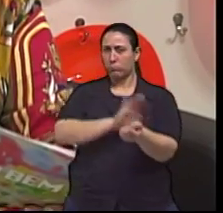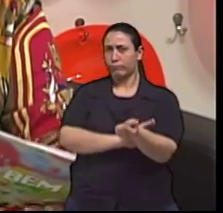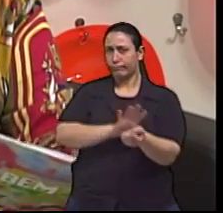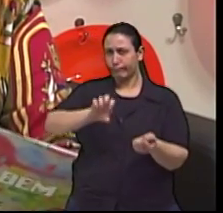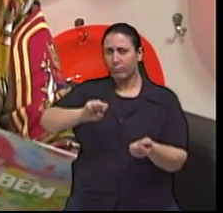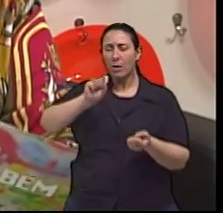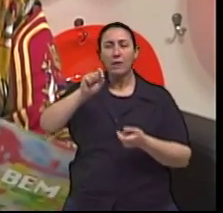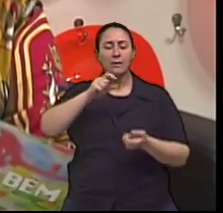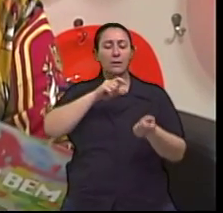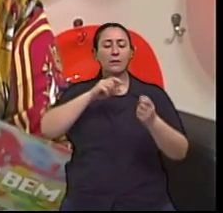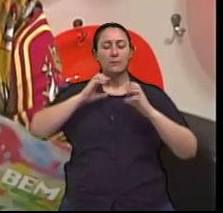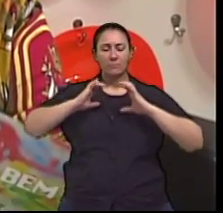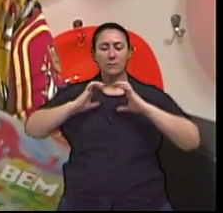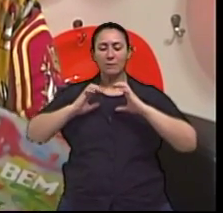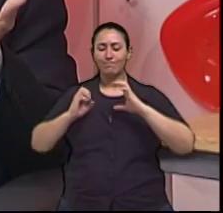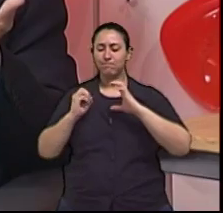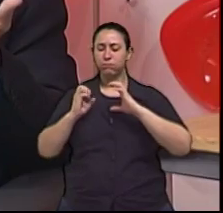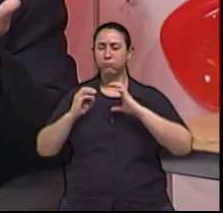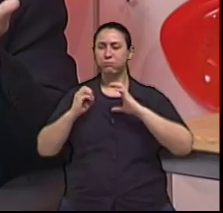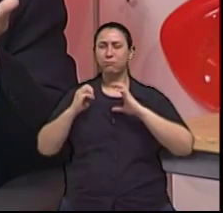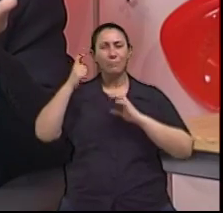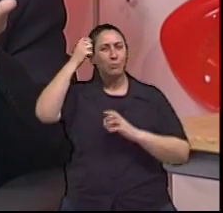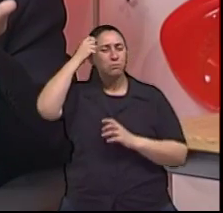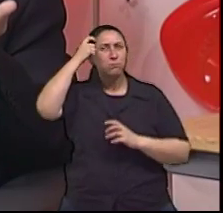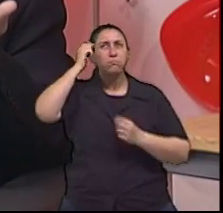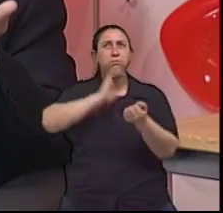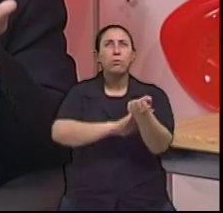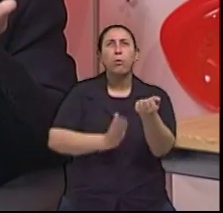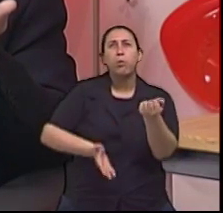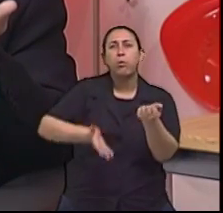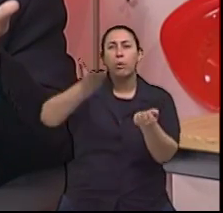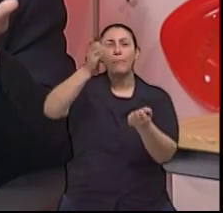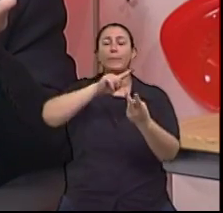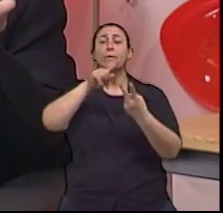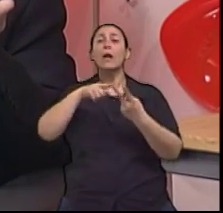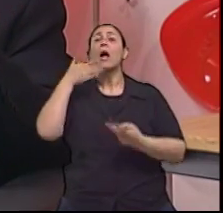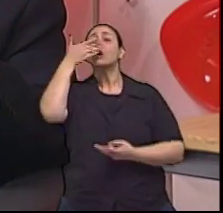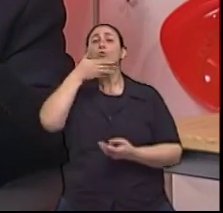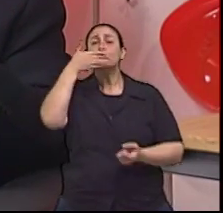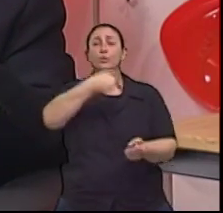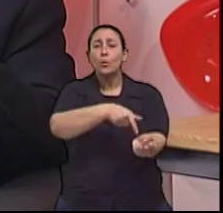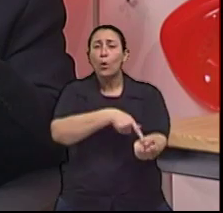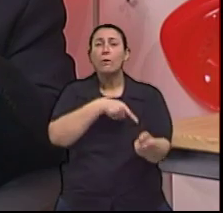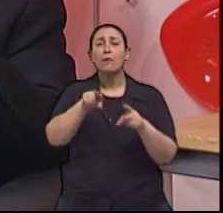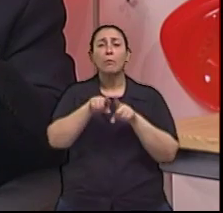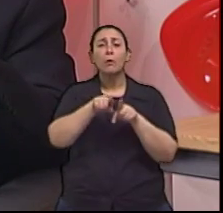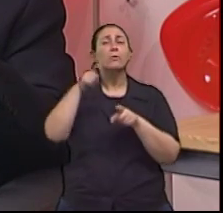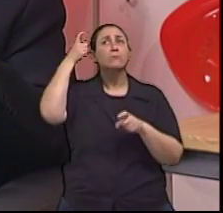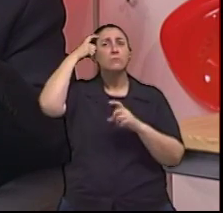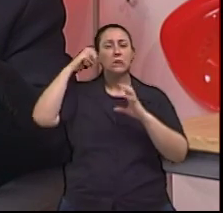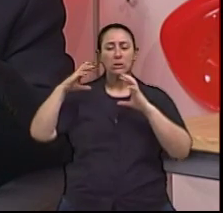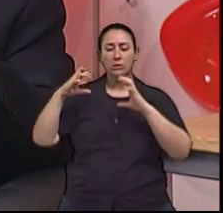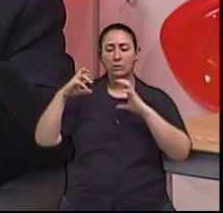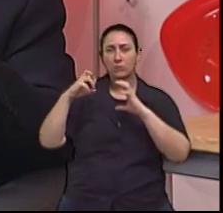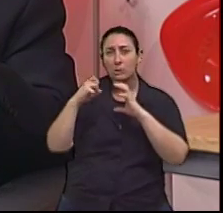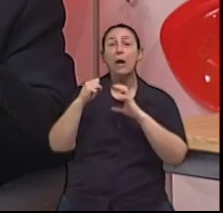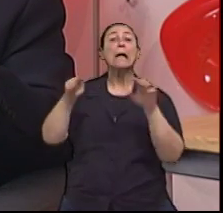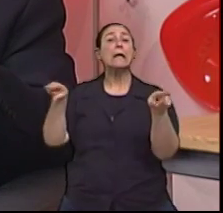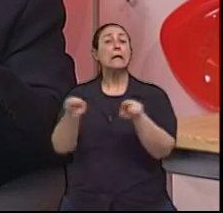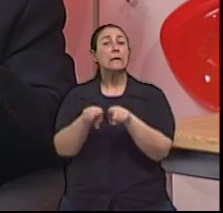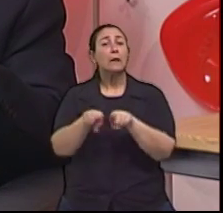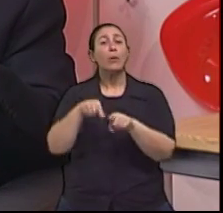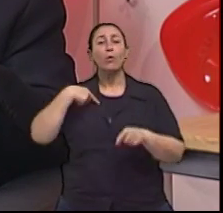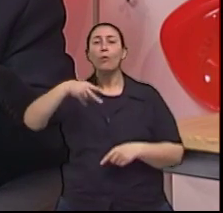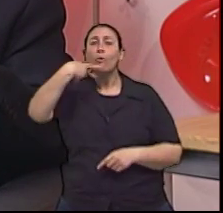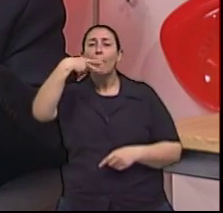não tratei, o tempo que eu sou diabético e não tratei, o tempo que eu fumei e quanto eu fumei, então, não é a idade em si. Isso